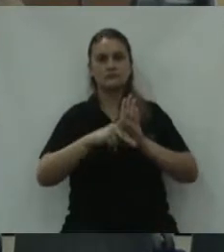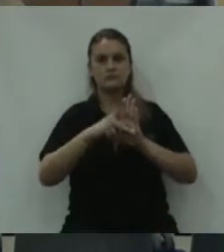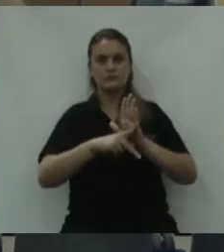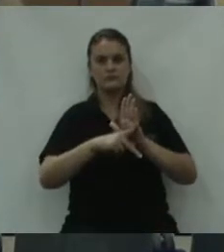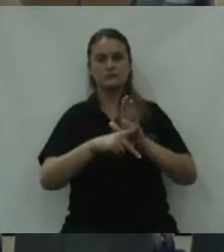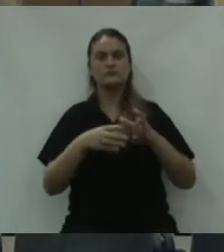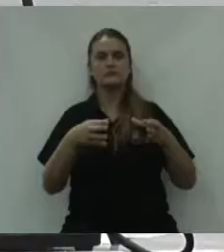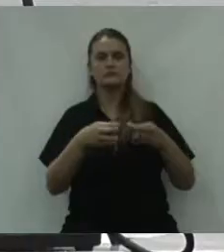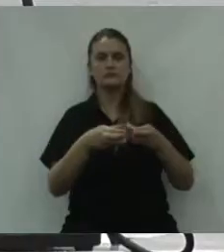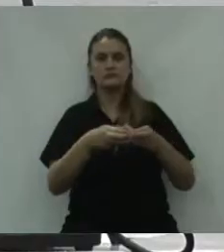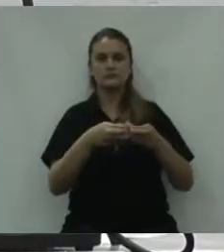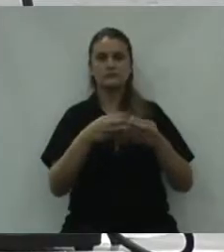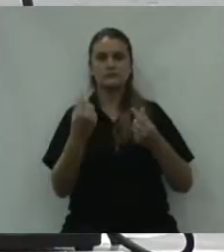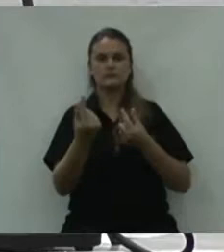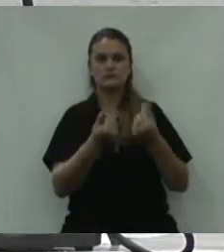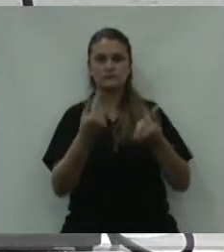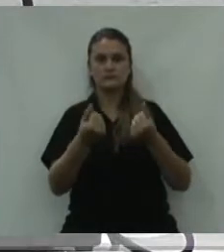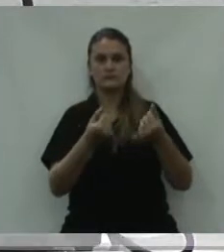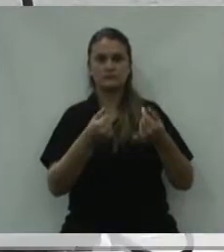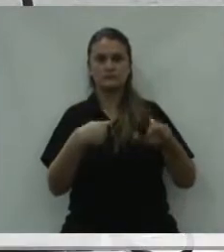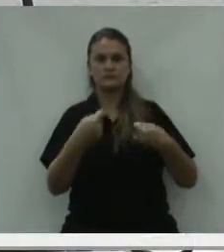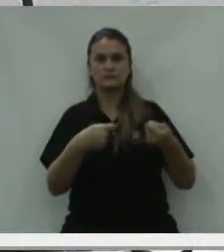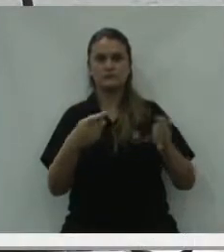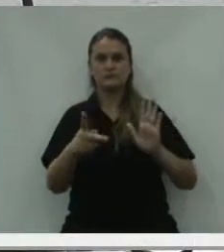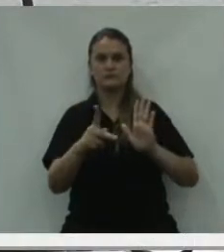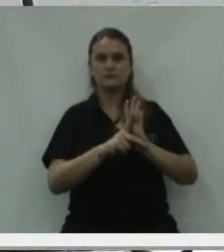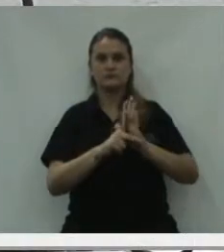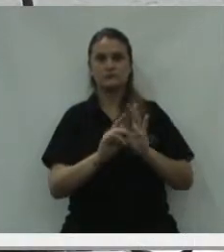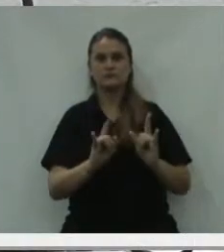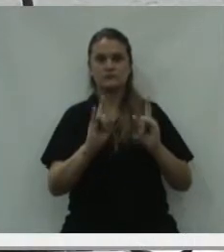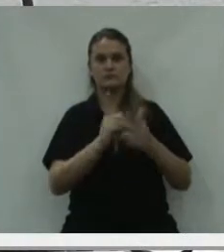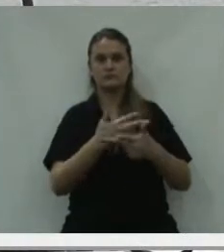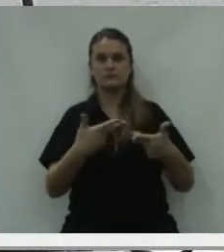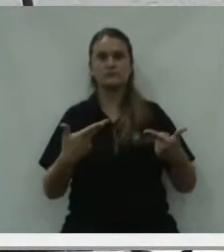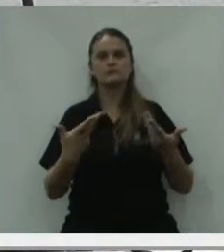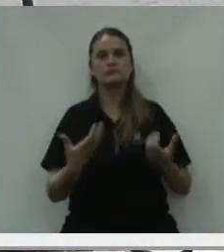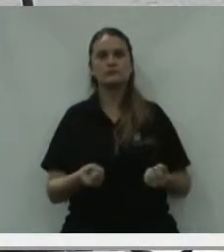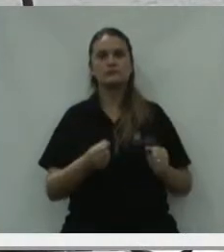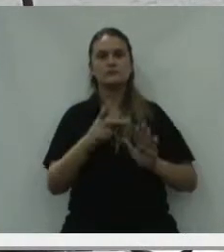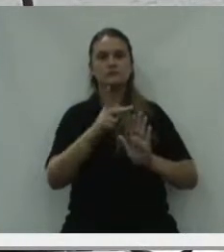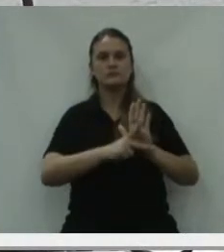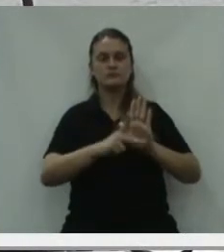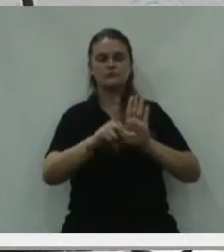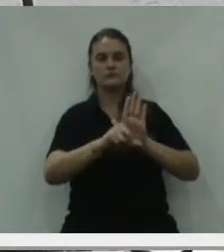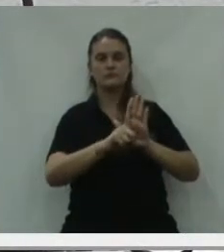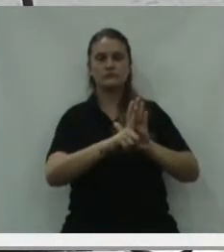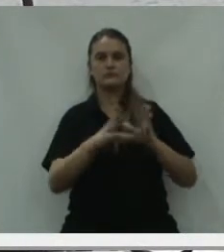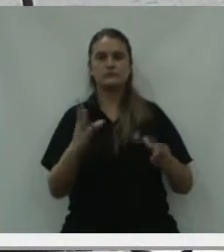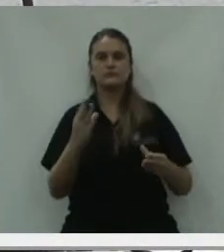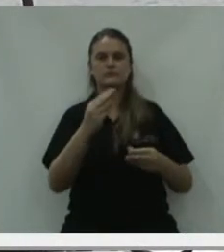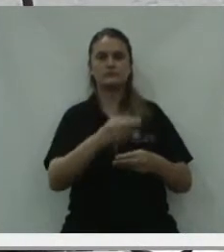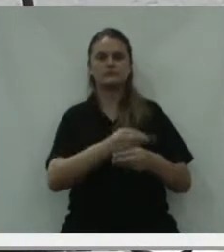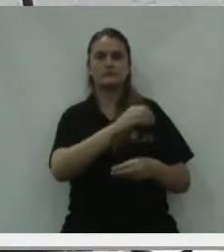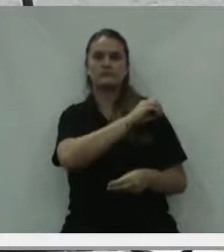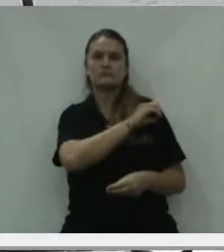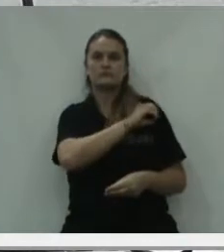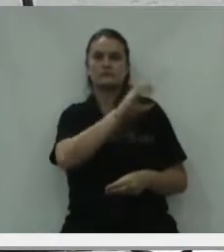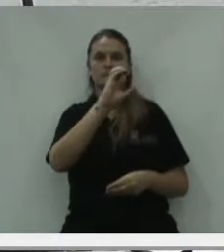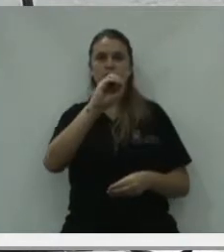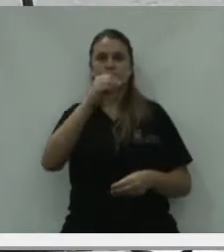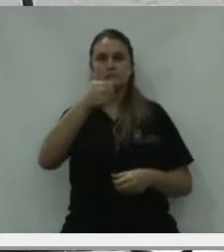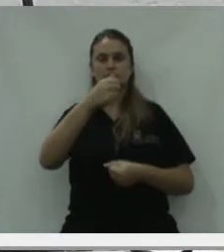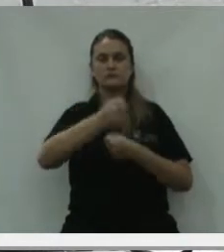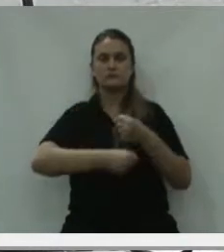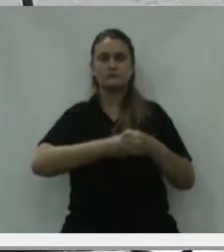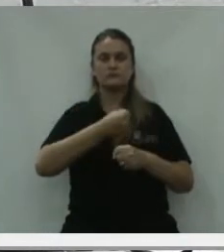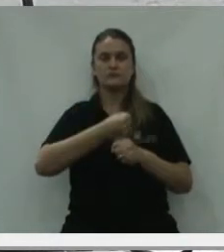parecer fundamentado da Comissão de Finanças, Orçamento e Orçamento Patrimônio, favorável ao projeto de lei complementar nº